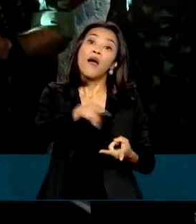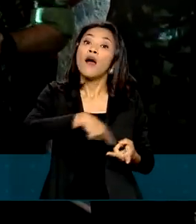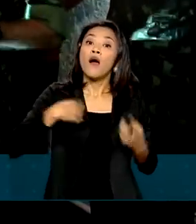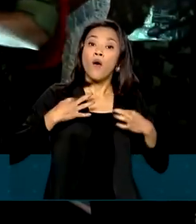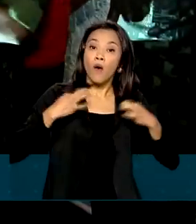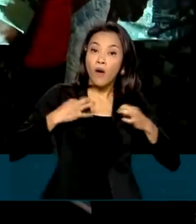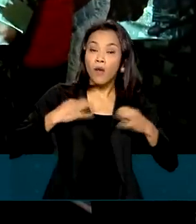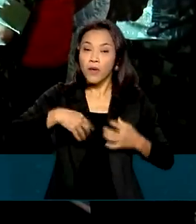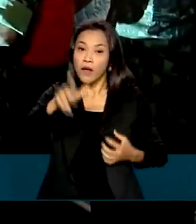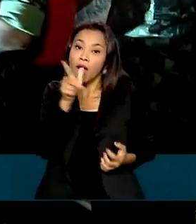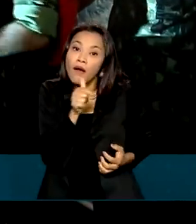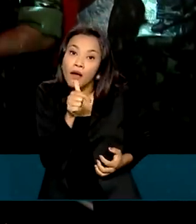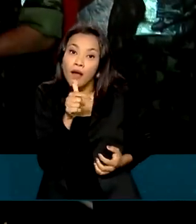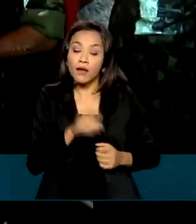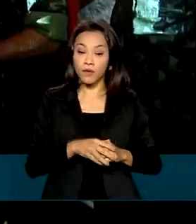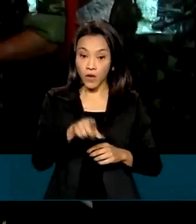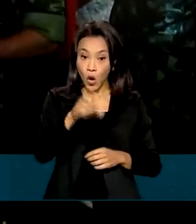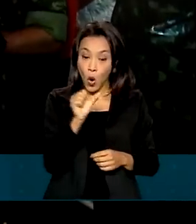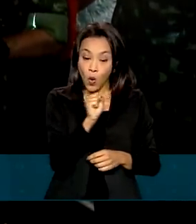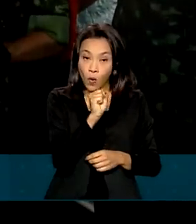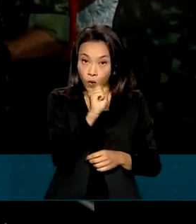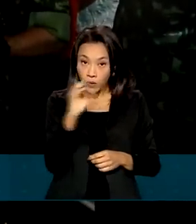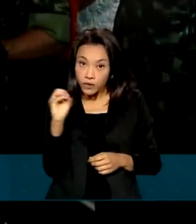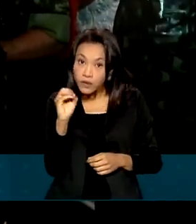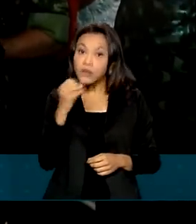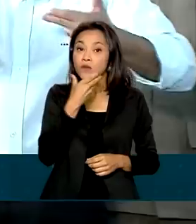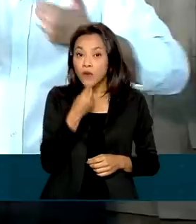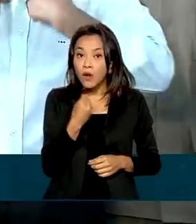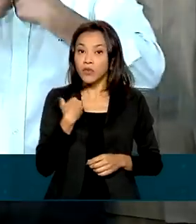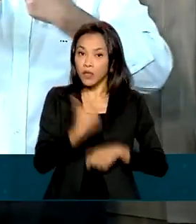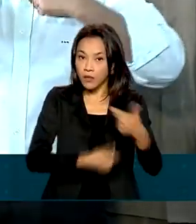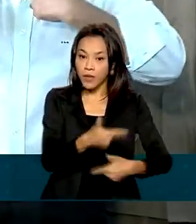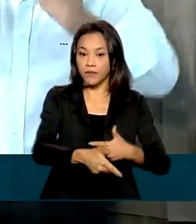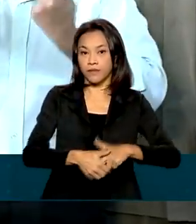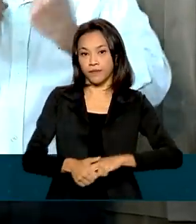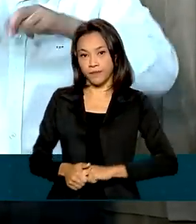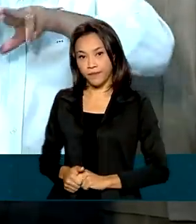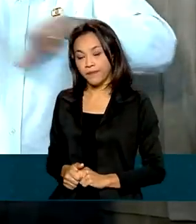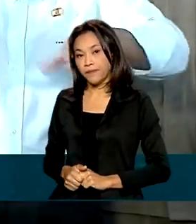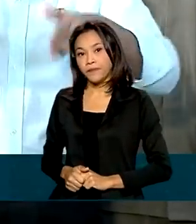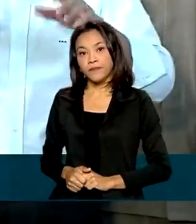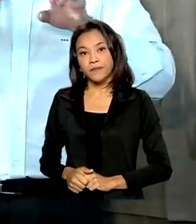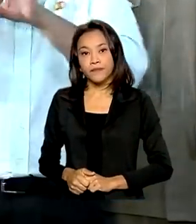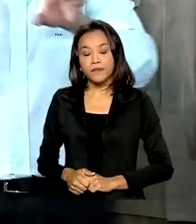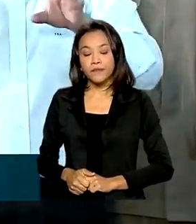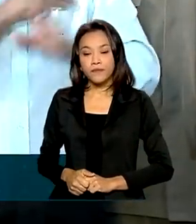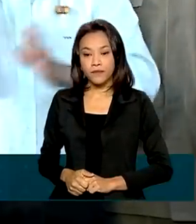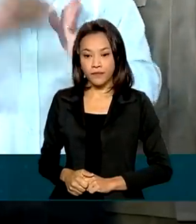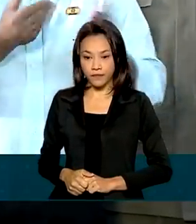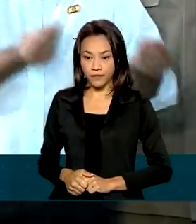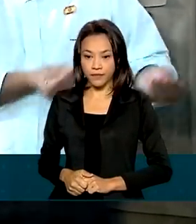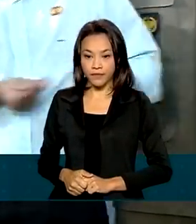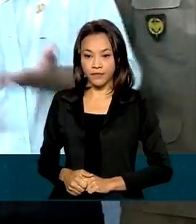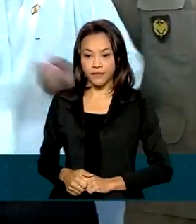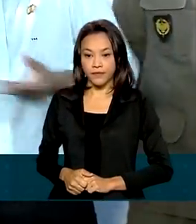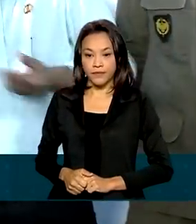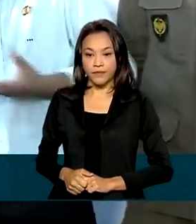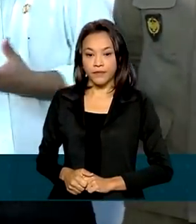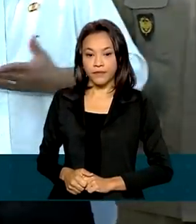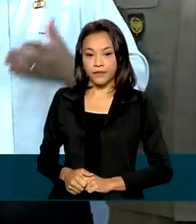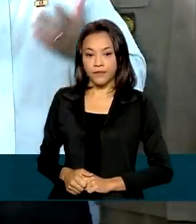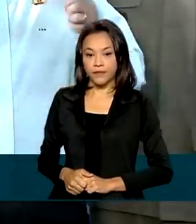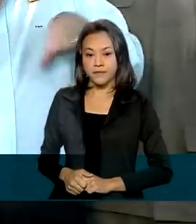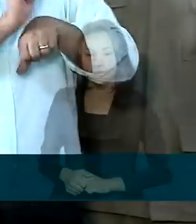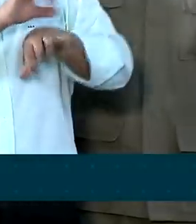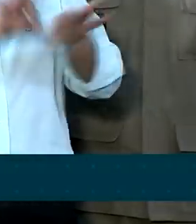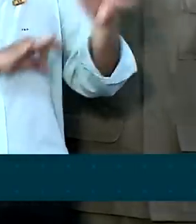roupas. 800 homens estão envolvidos na operação. Estamos providenciando a vinda de mais técnicos